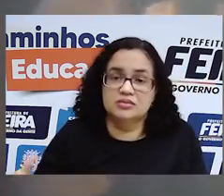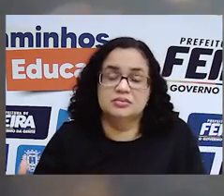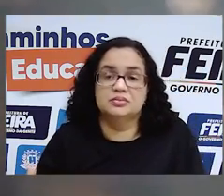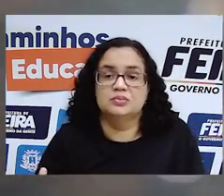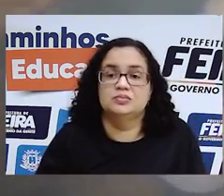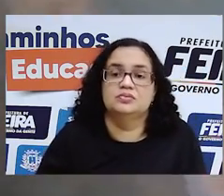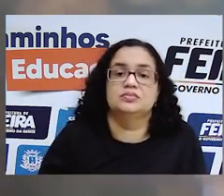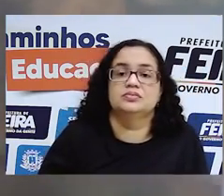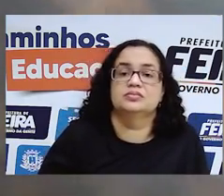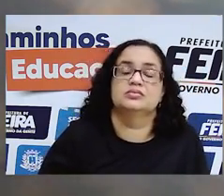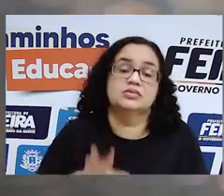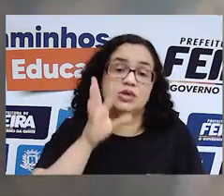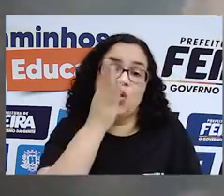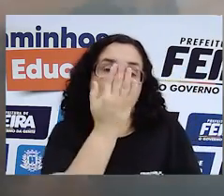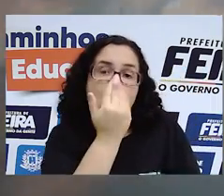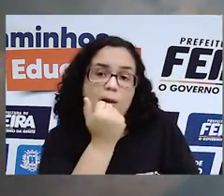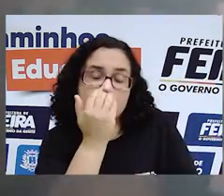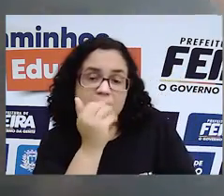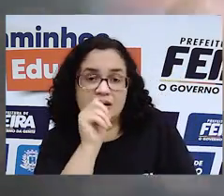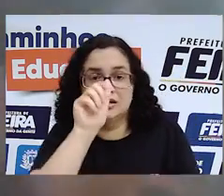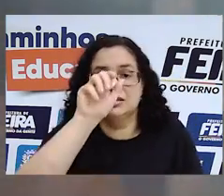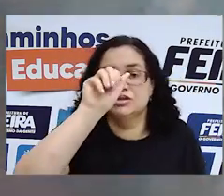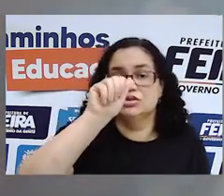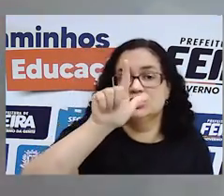alimentar-se de algas e a reproduzir-se rapidamente.